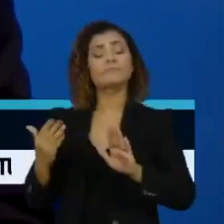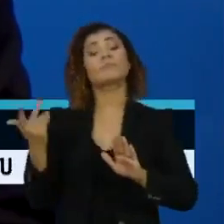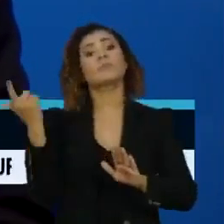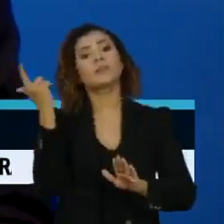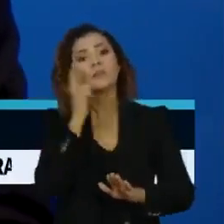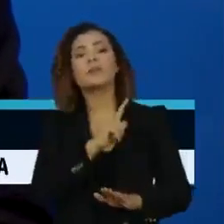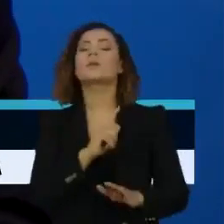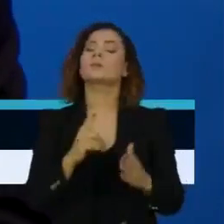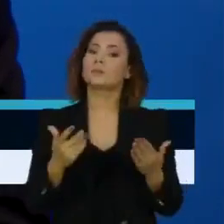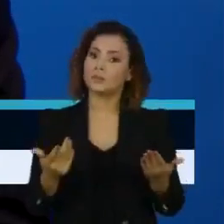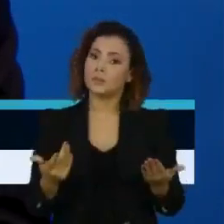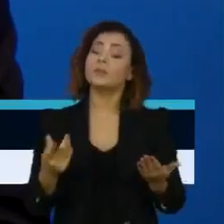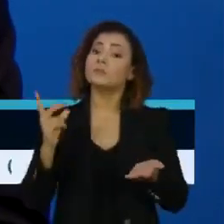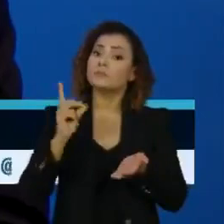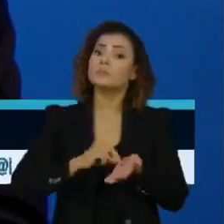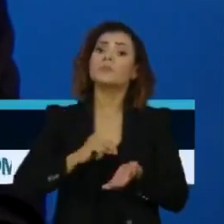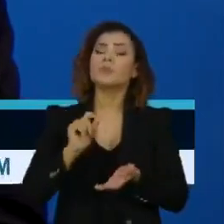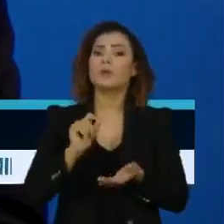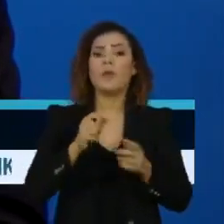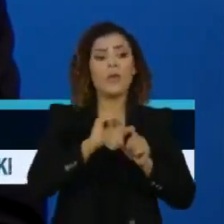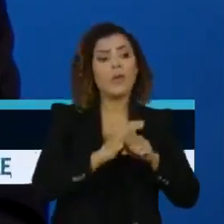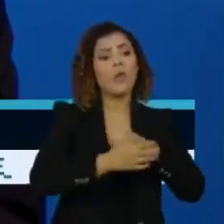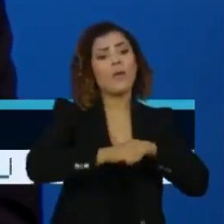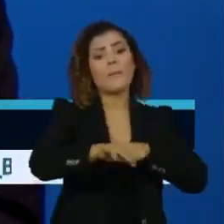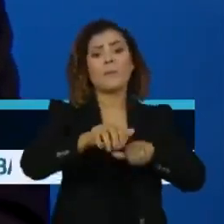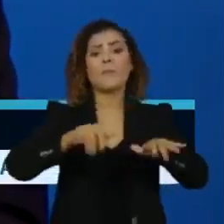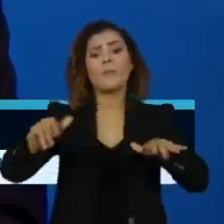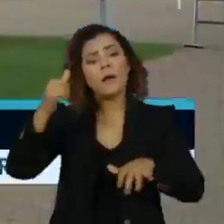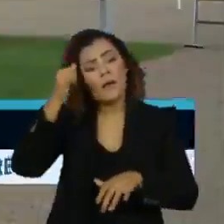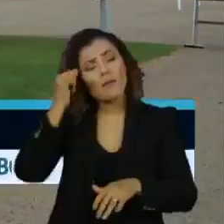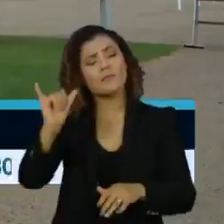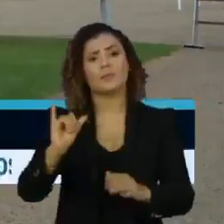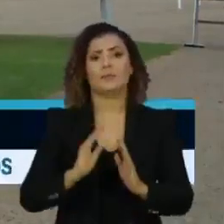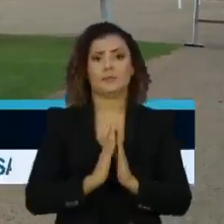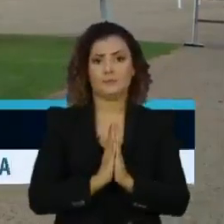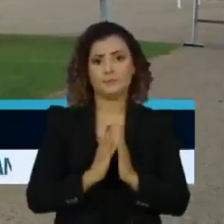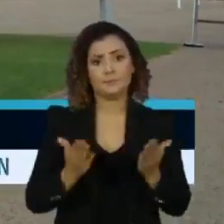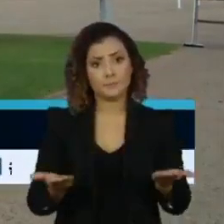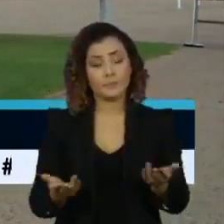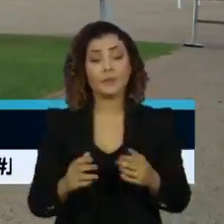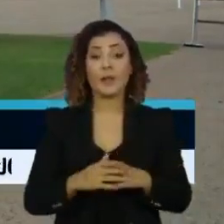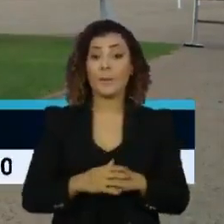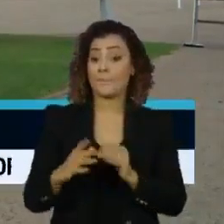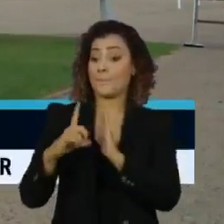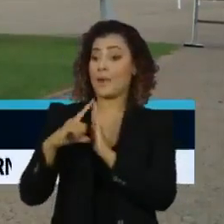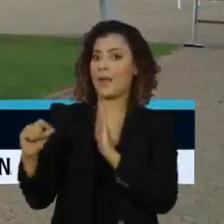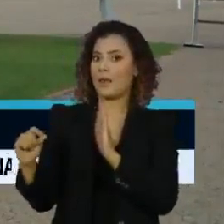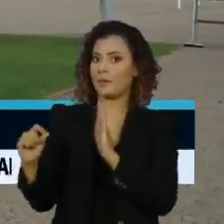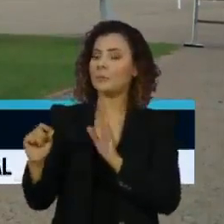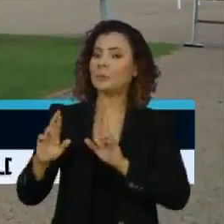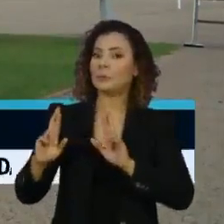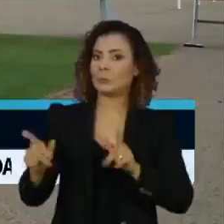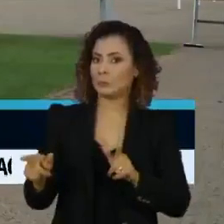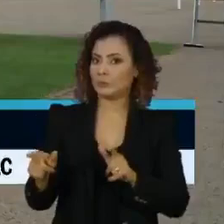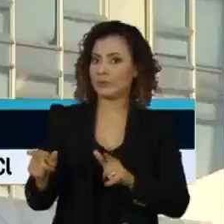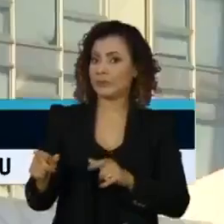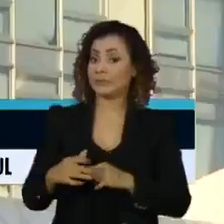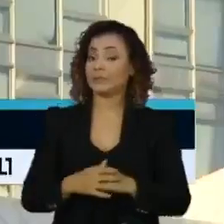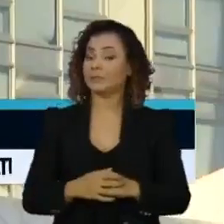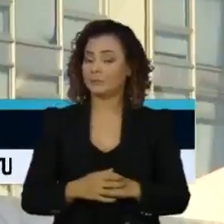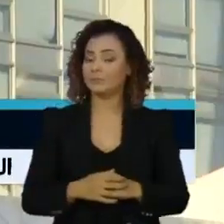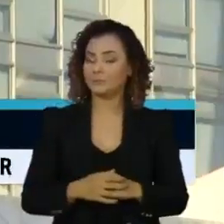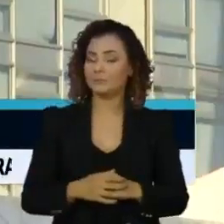doença não se transmita na velocidade que vem se transmitindo. Já a resposta do Planalto veio com o sinal trocado.